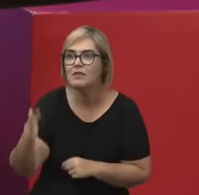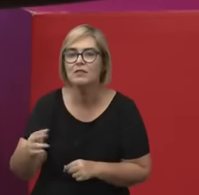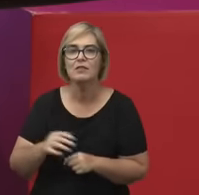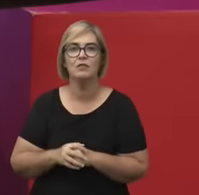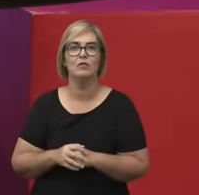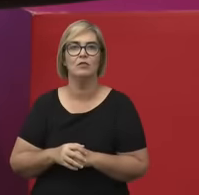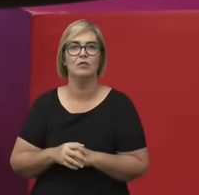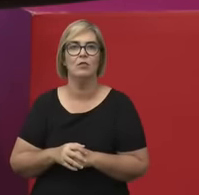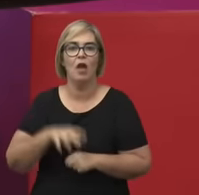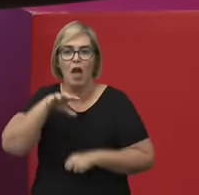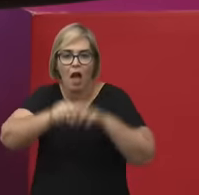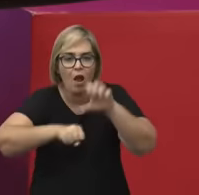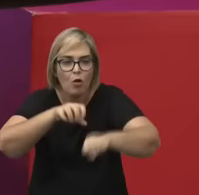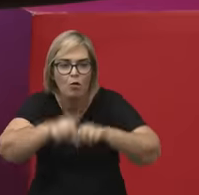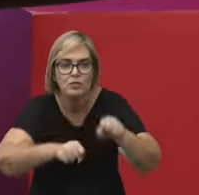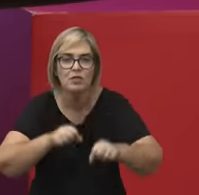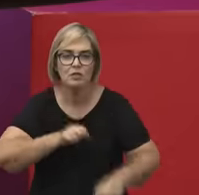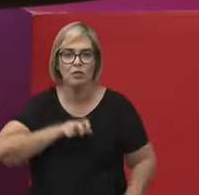da modernidade,